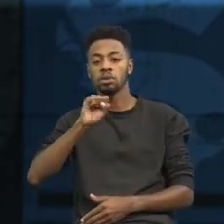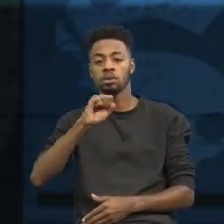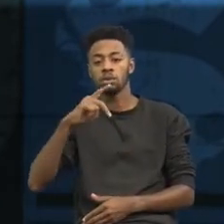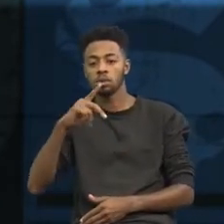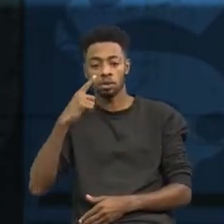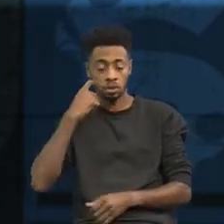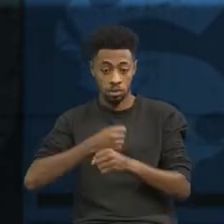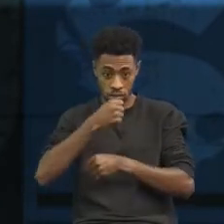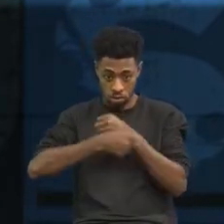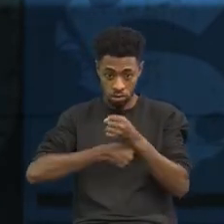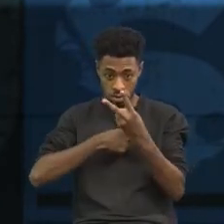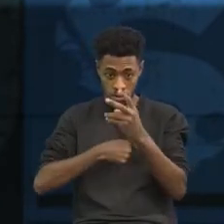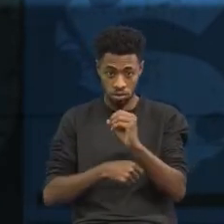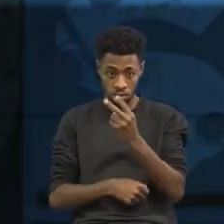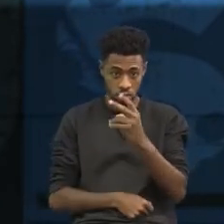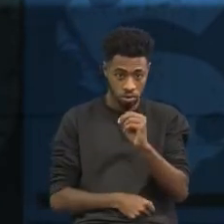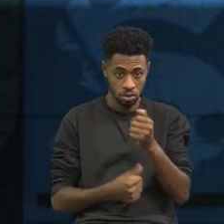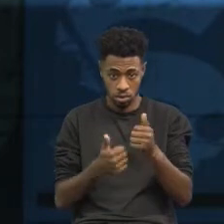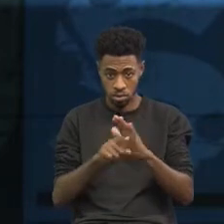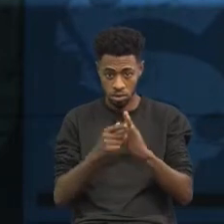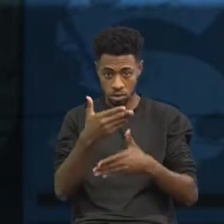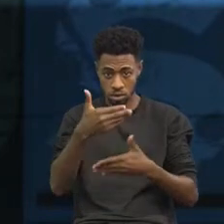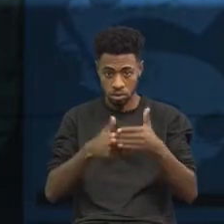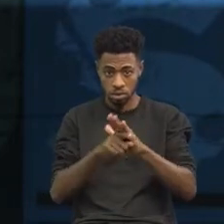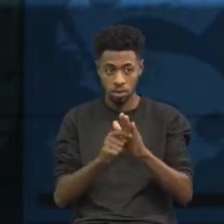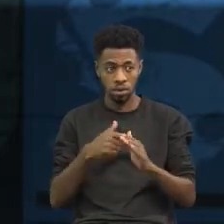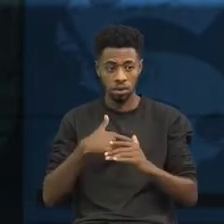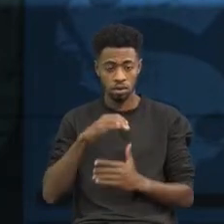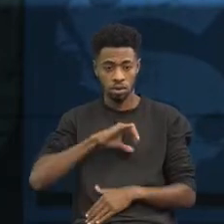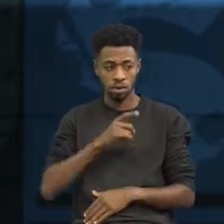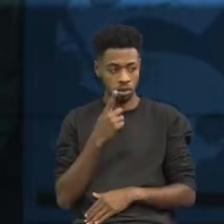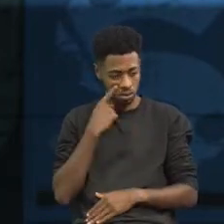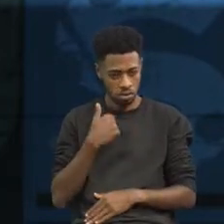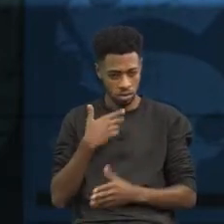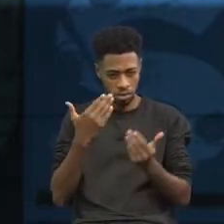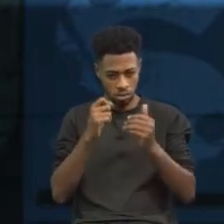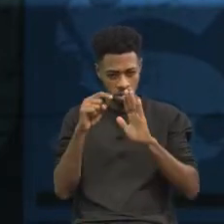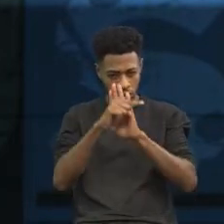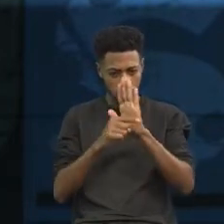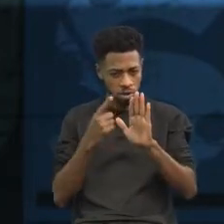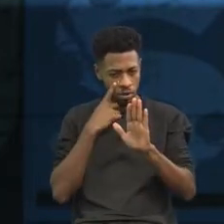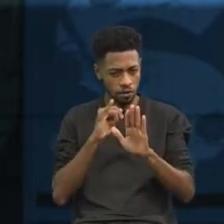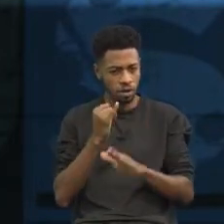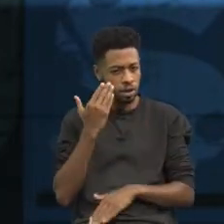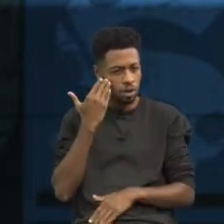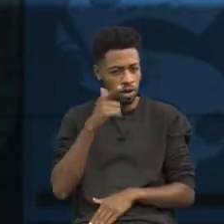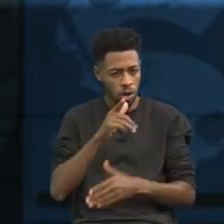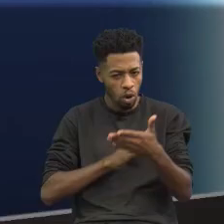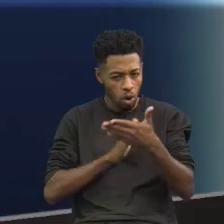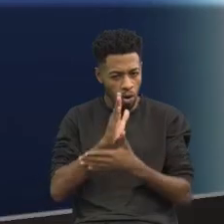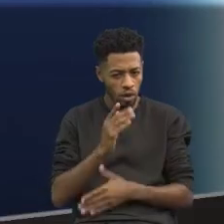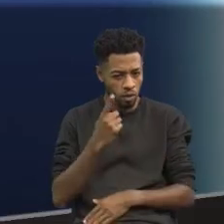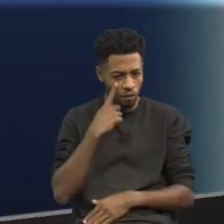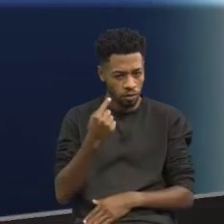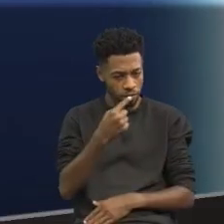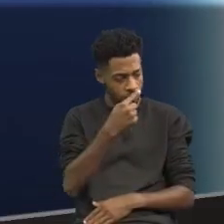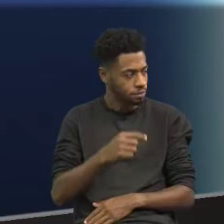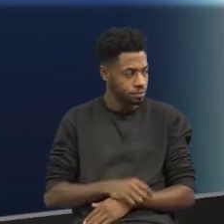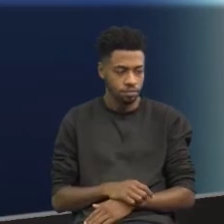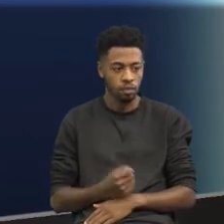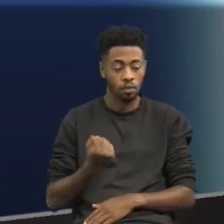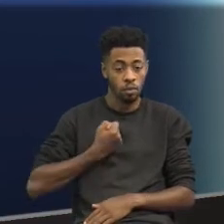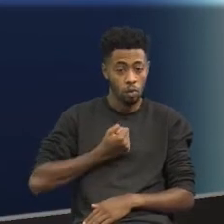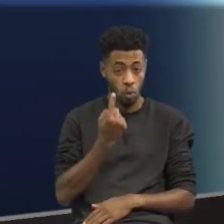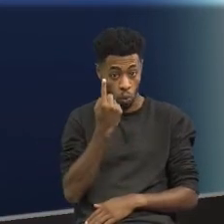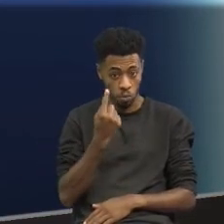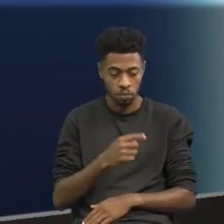prova de português. Vamos acompanhar comigo aqui as questões para você conferir que você foi muito bem nessa prova. Bom, a questão